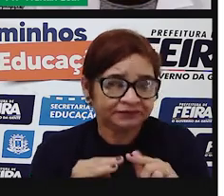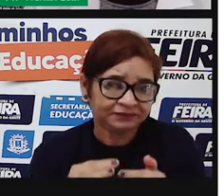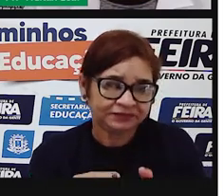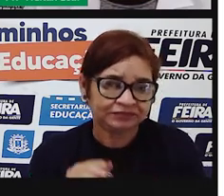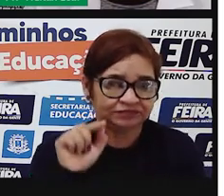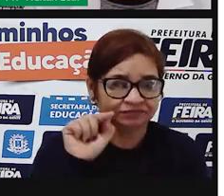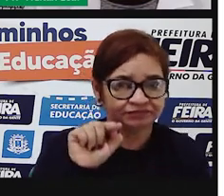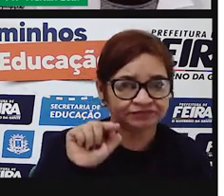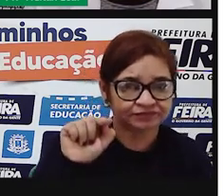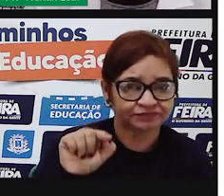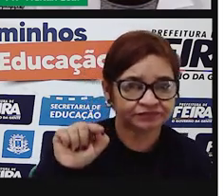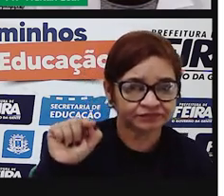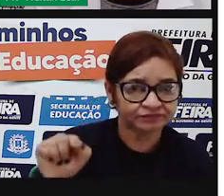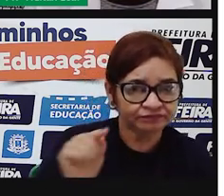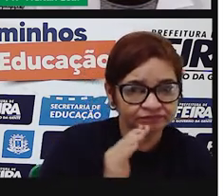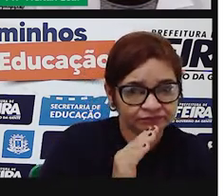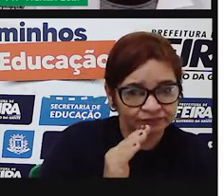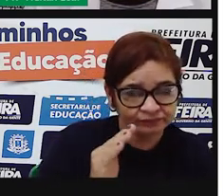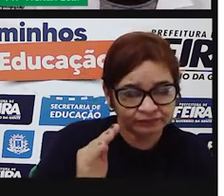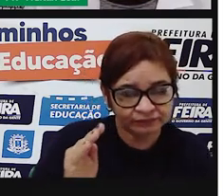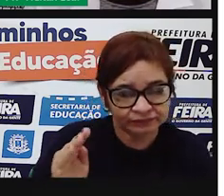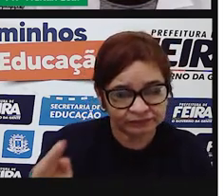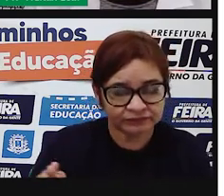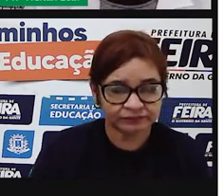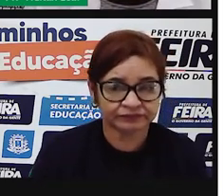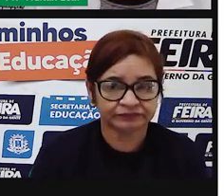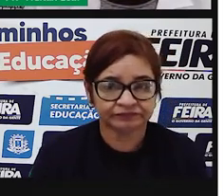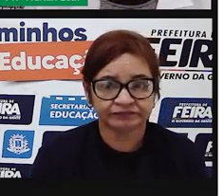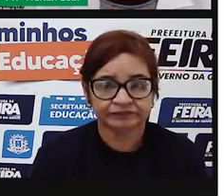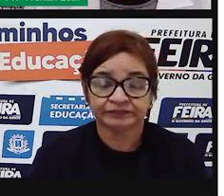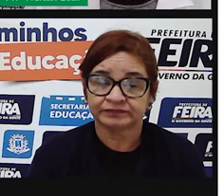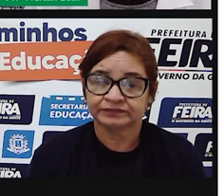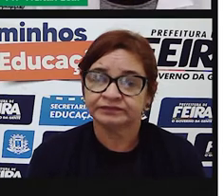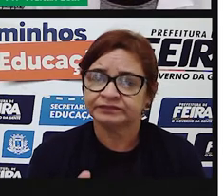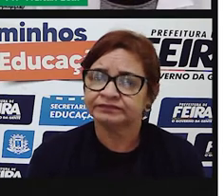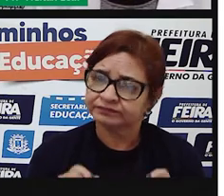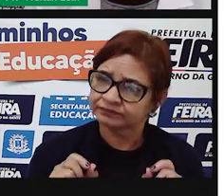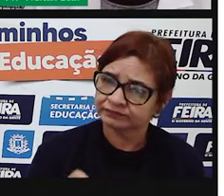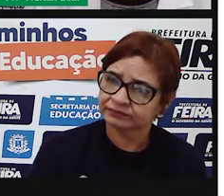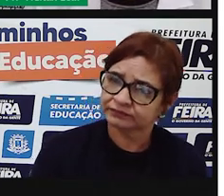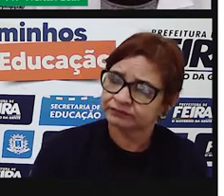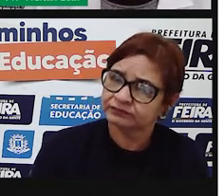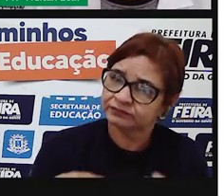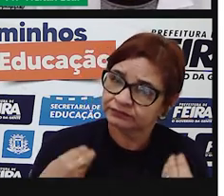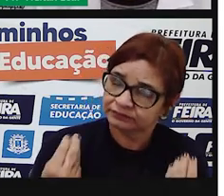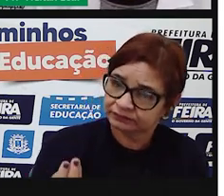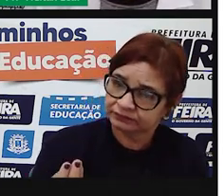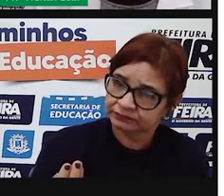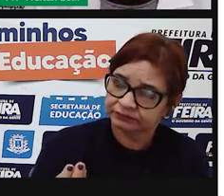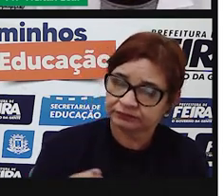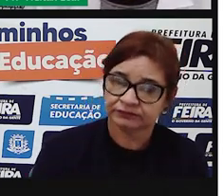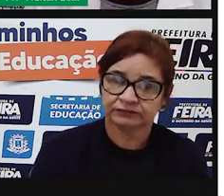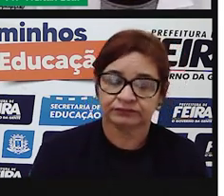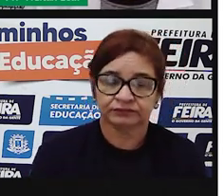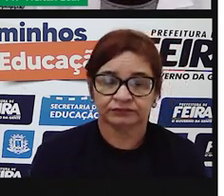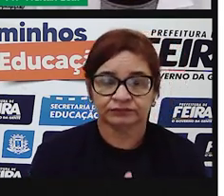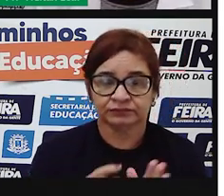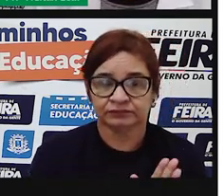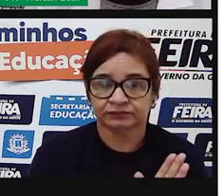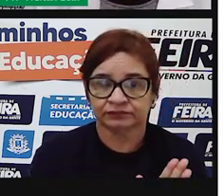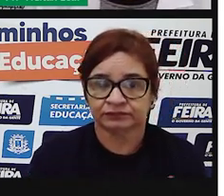em sequência, que nós utilizamos para, quando é se utiliza a reticência? Para indicar